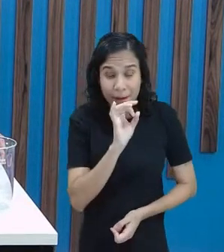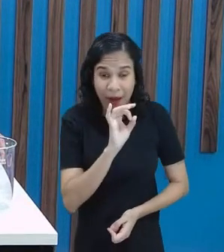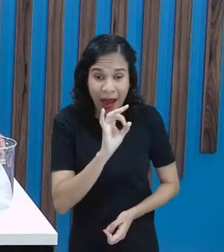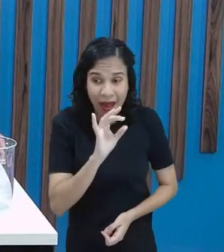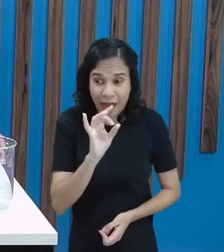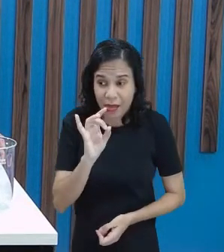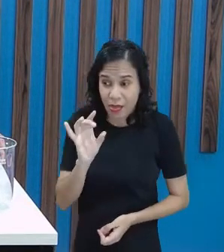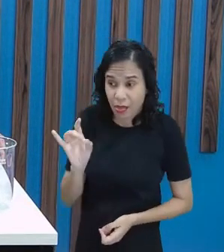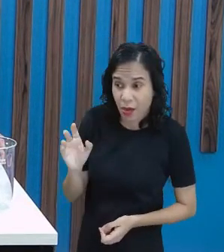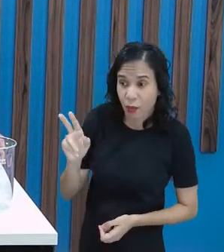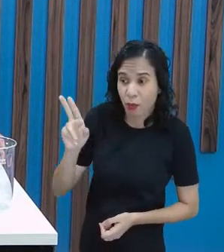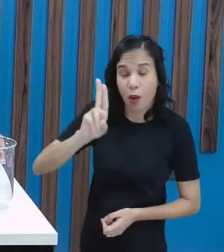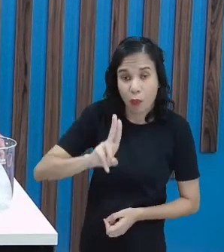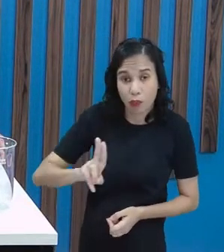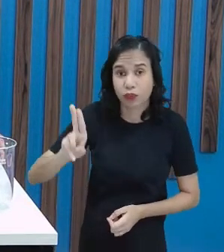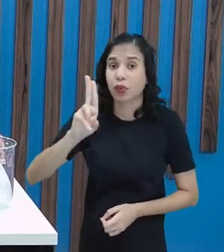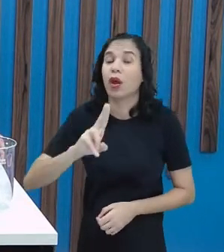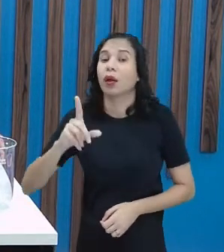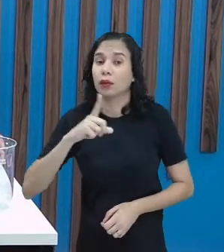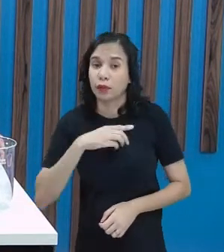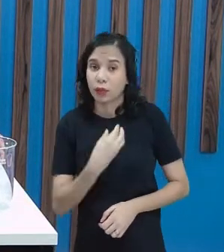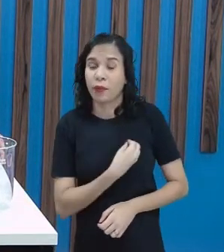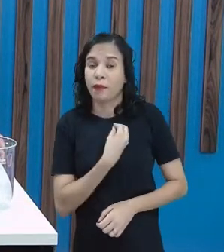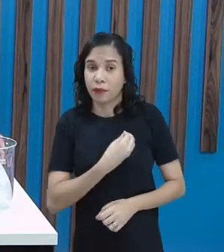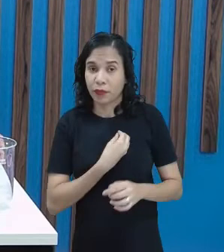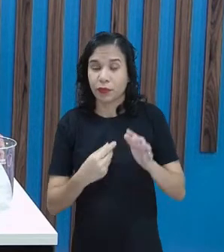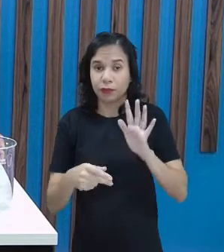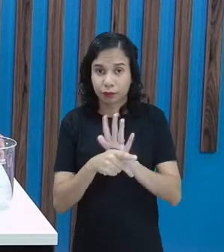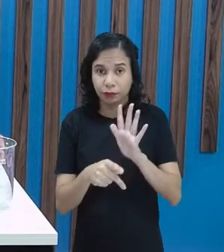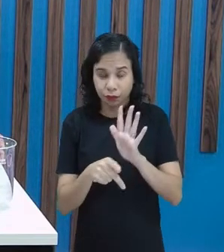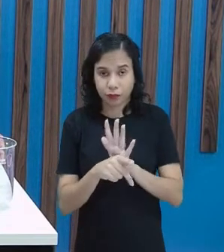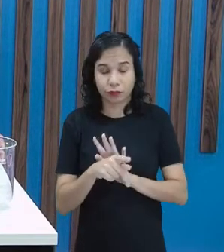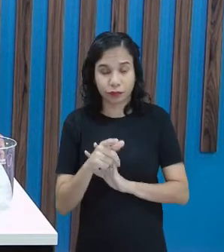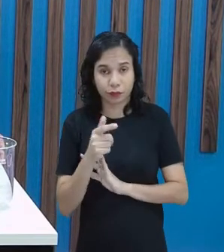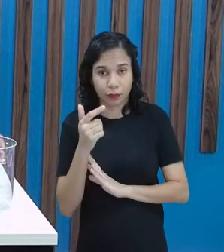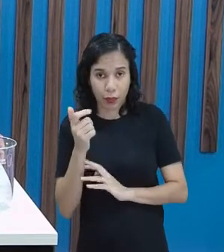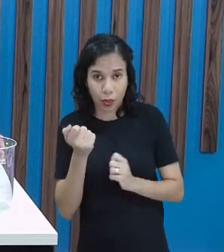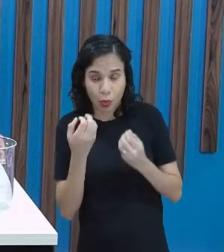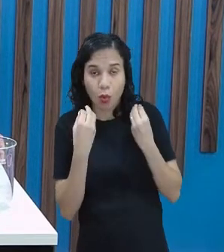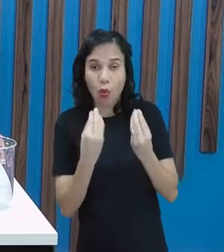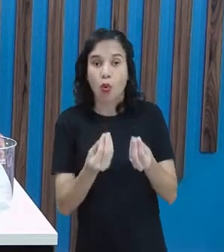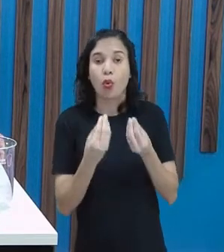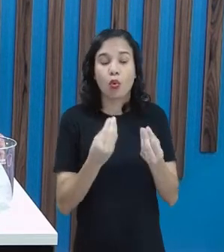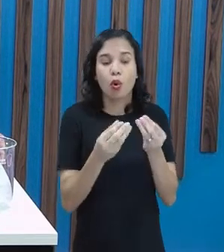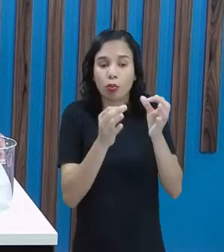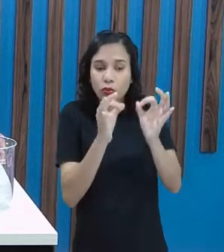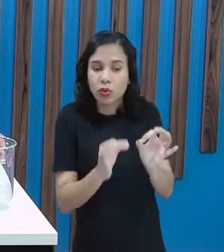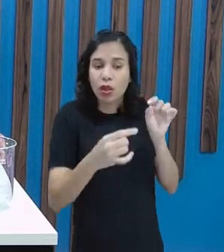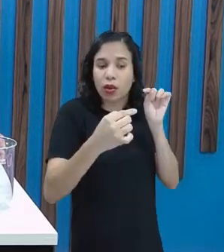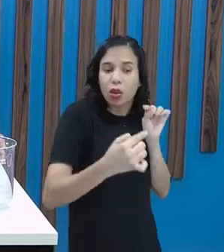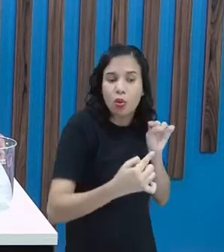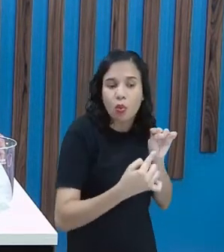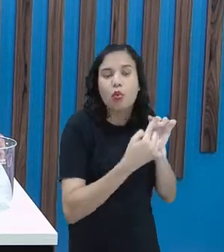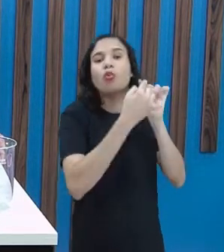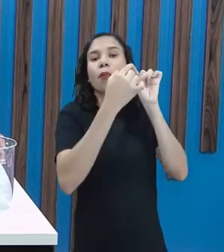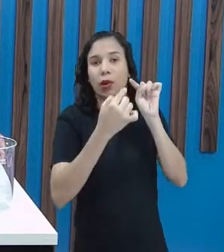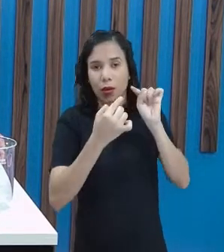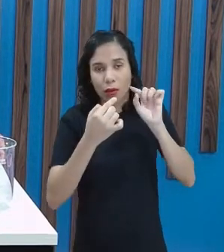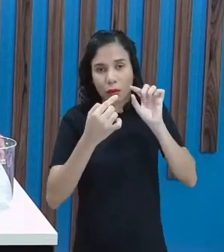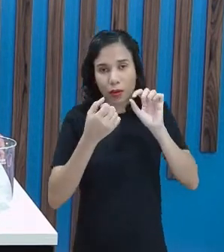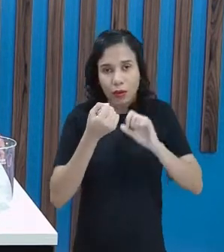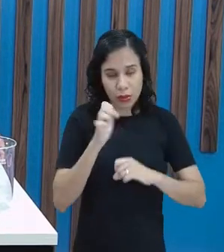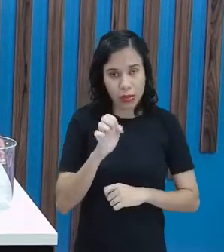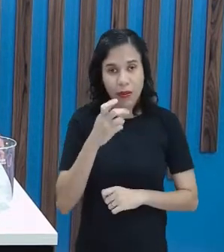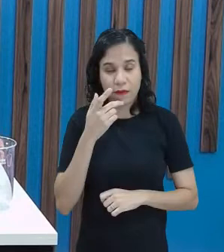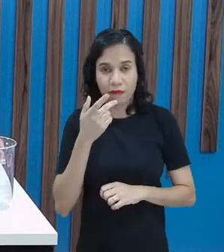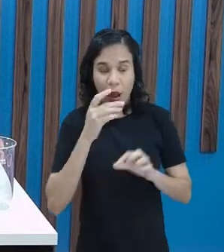grandeza que eu estou utilizando, existe uma unidade também de medida para cada grandeza dessa. Se